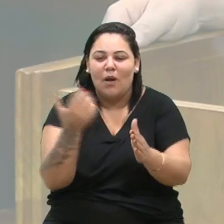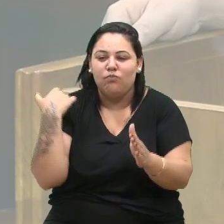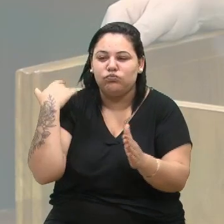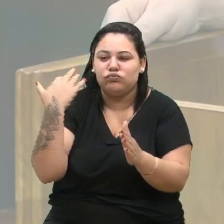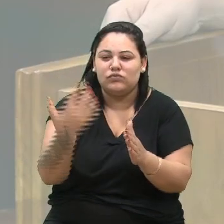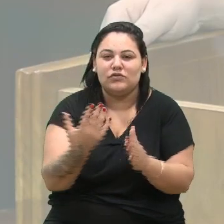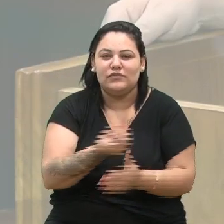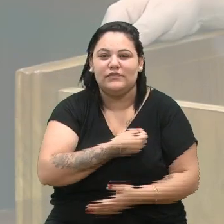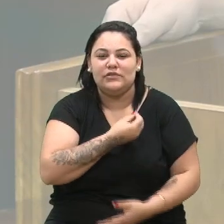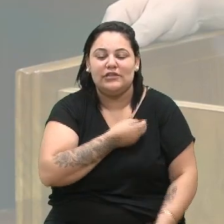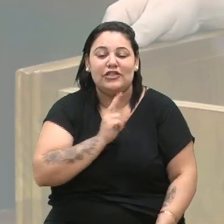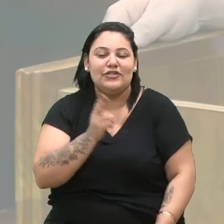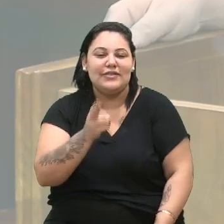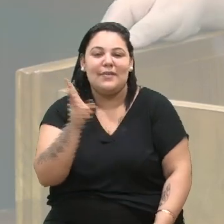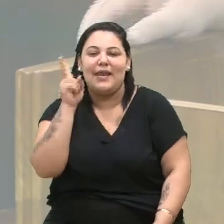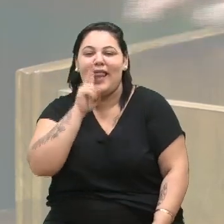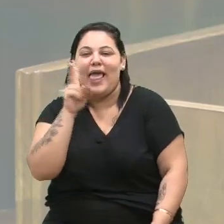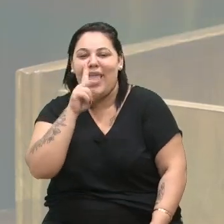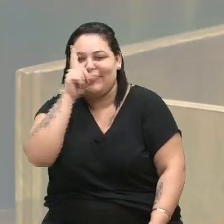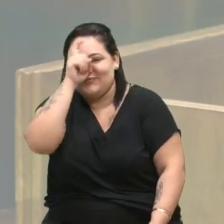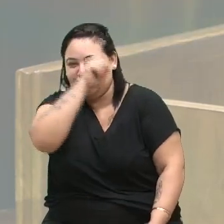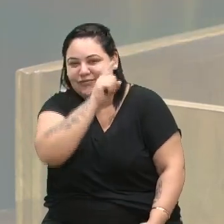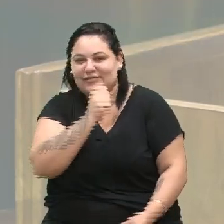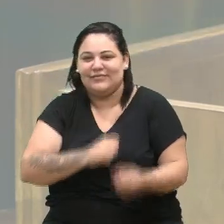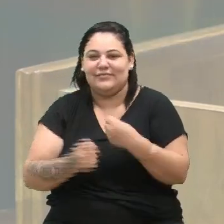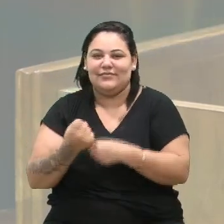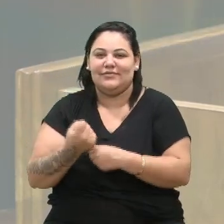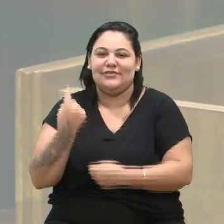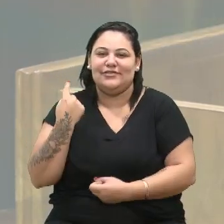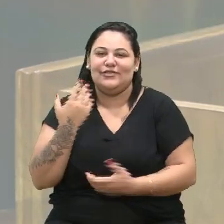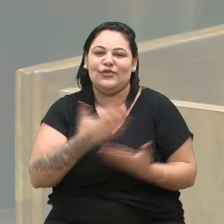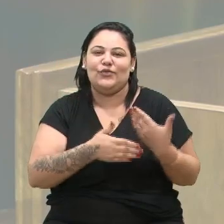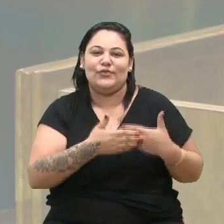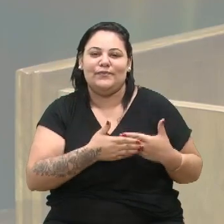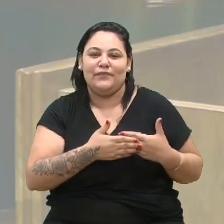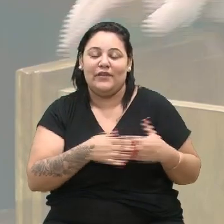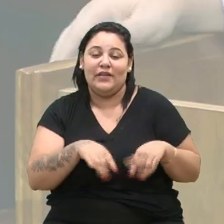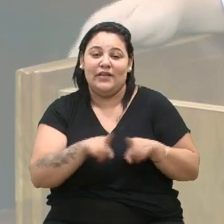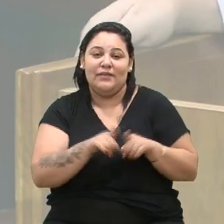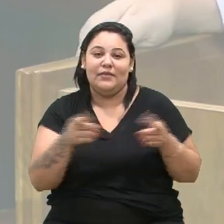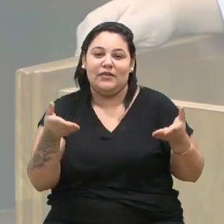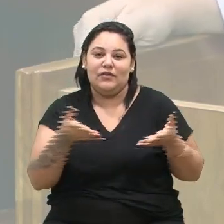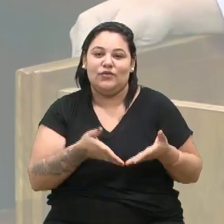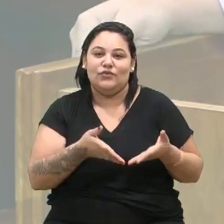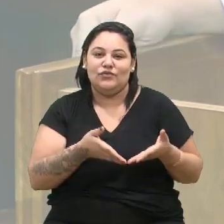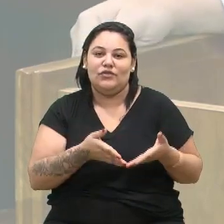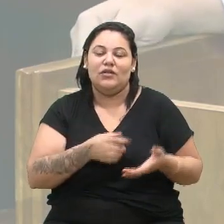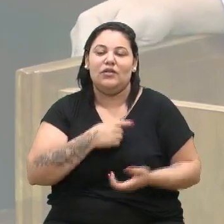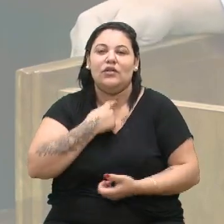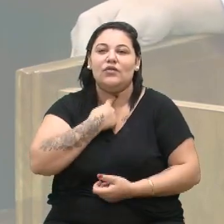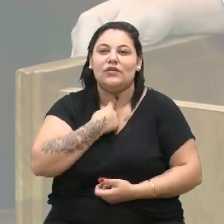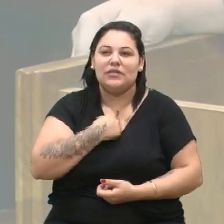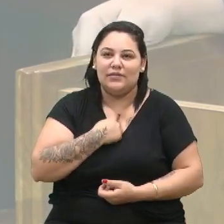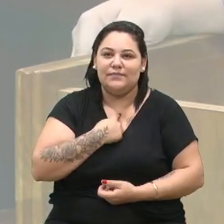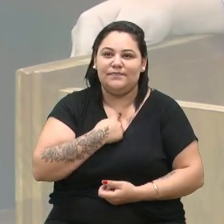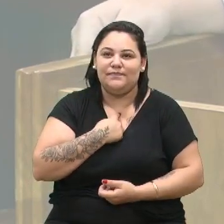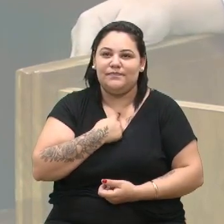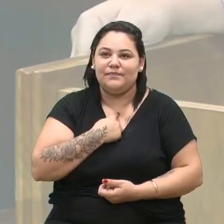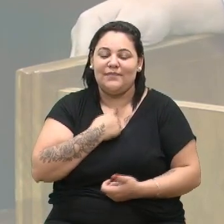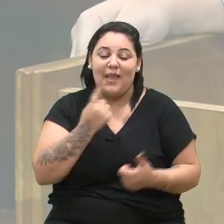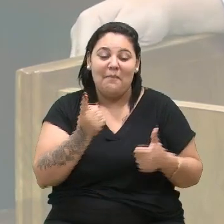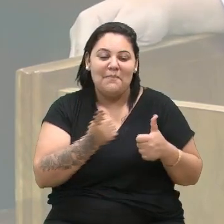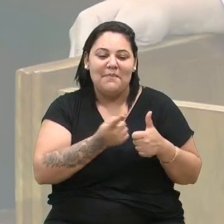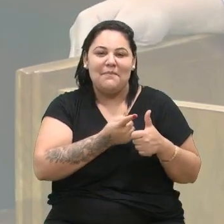lembra das dificuldades do passado e tudo isso. E hoje também gostaria aqui, pela minha primeira